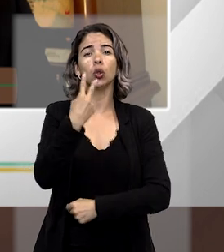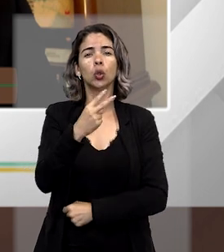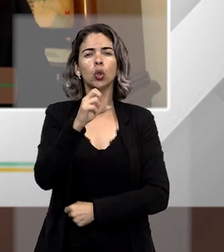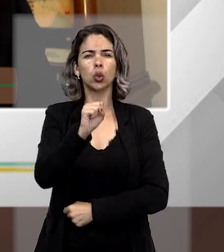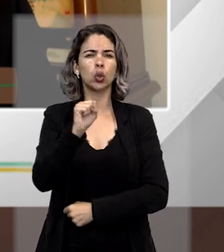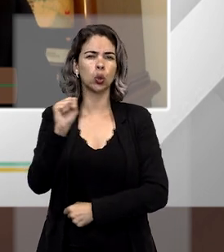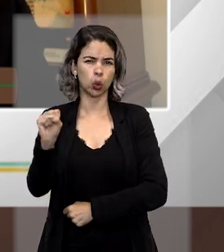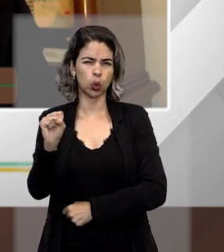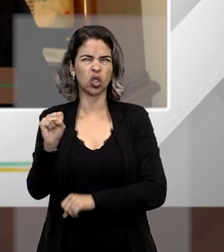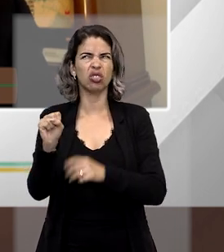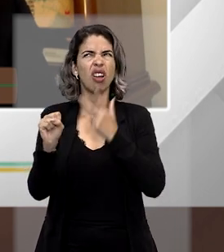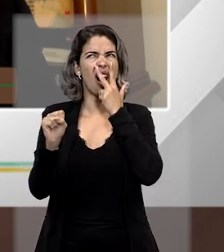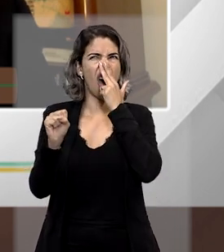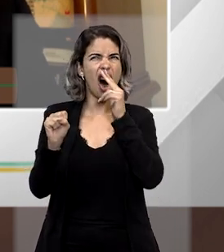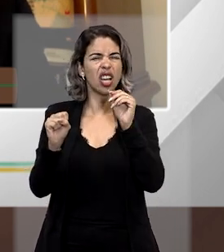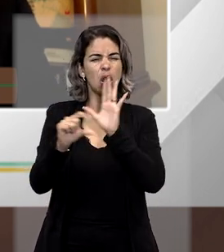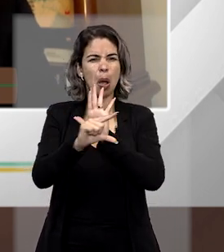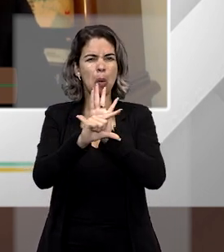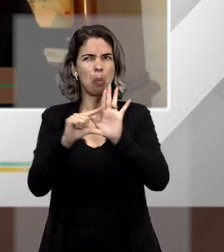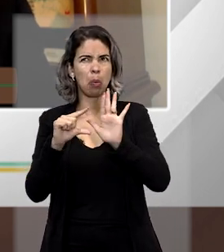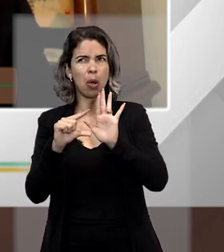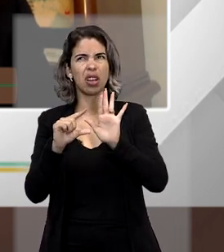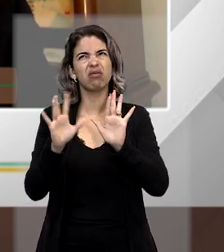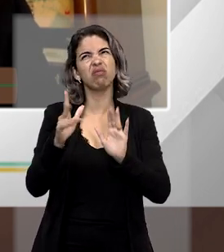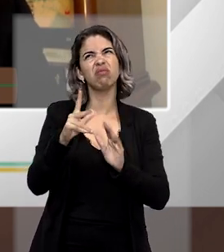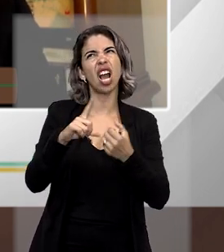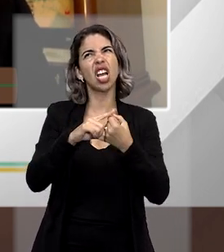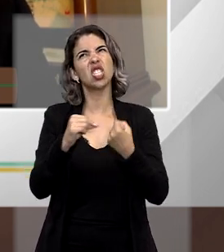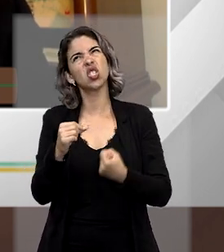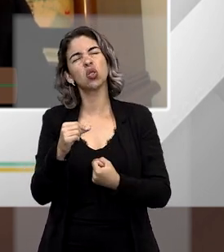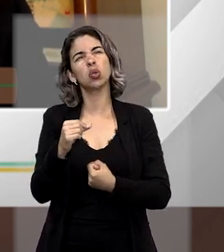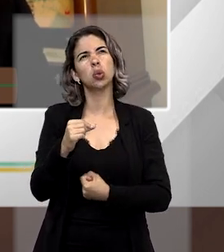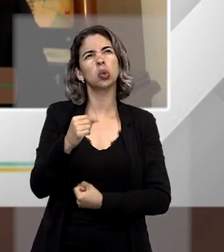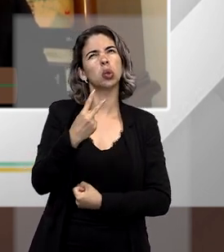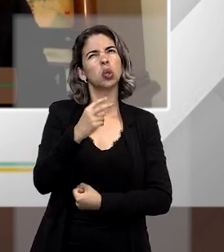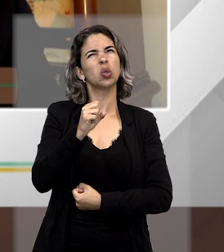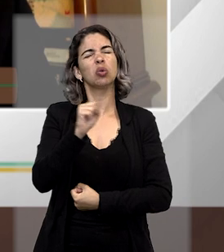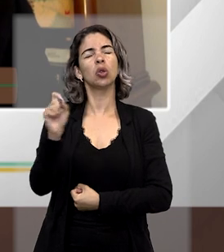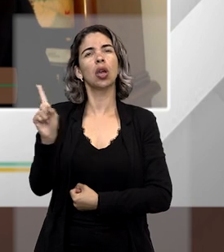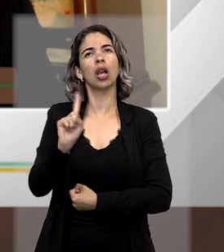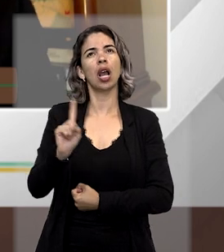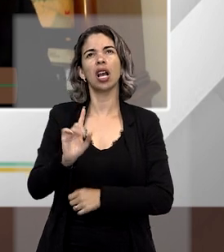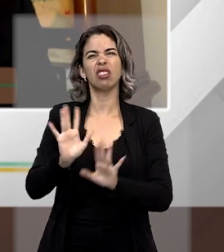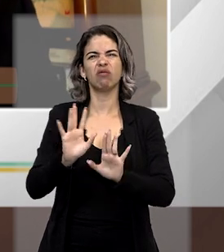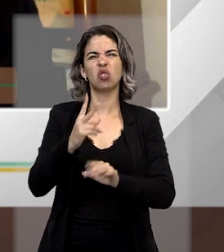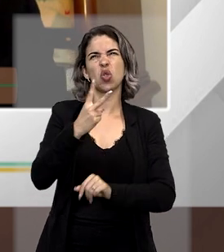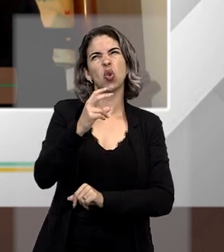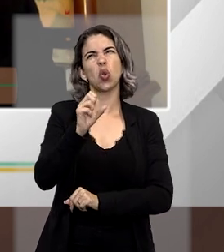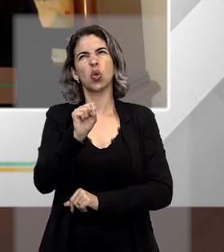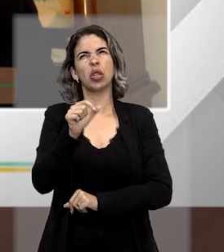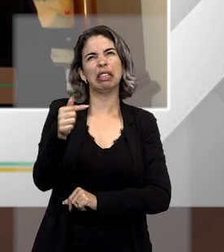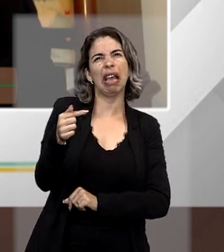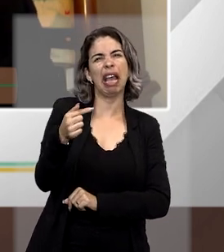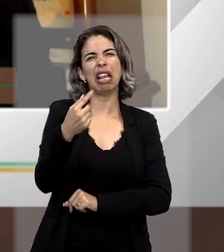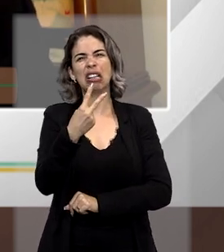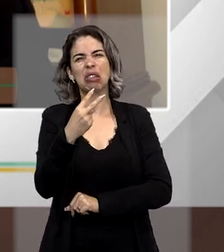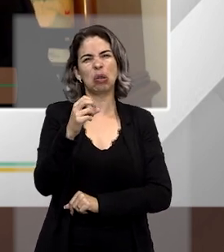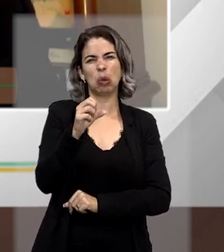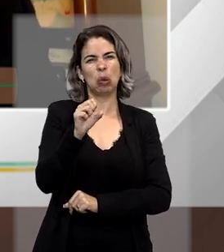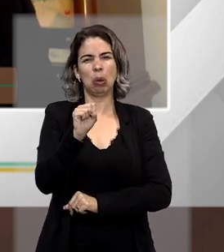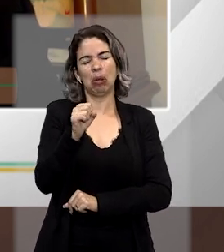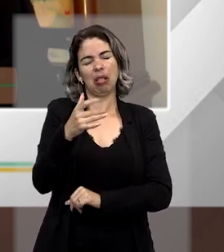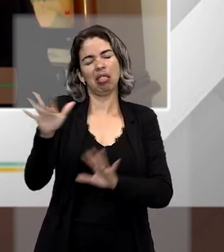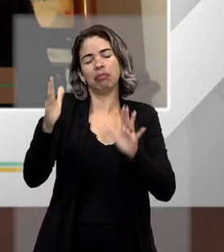no artigo 288, salvo engano, um parágrafo, 288 não, é o artigo 287, 288,